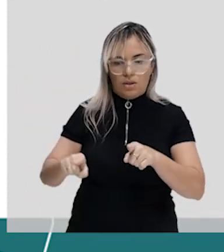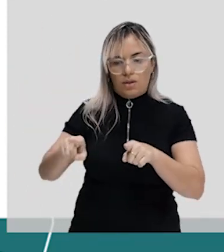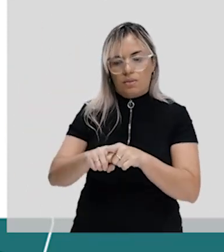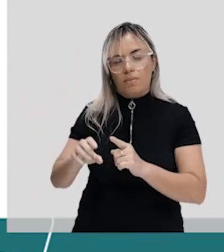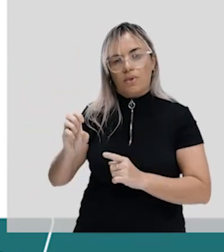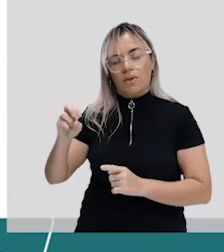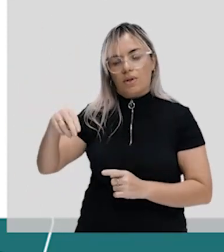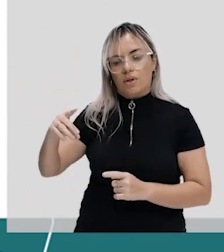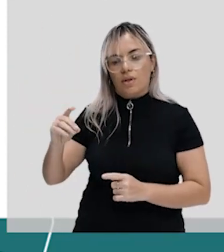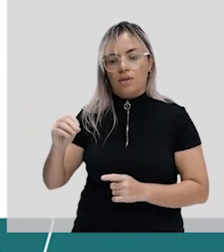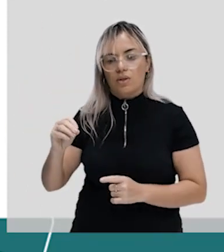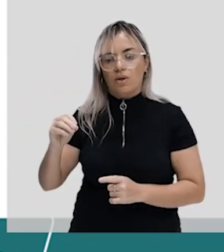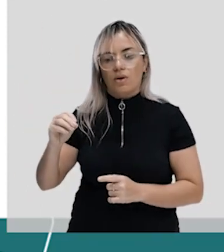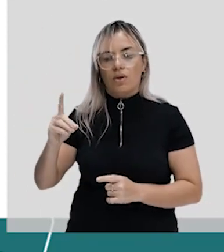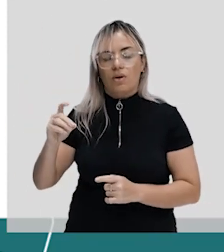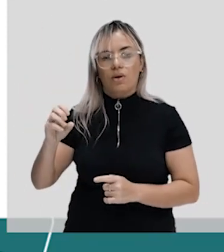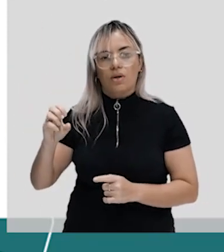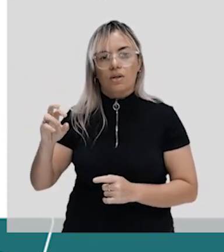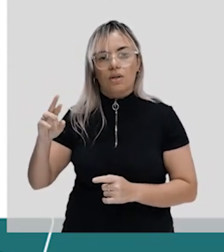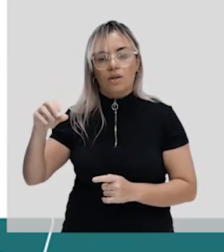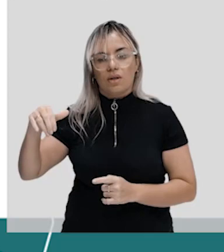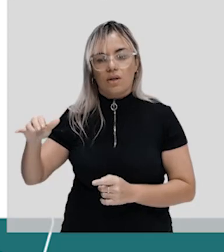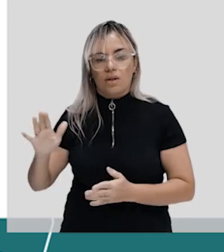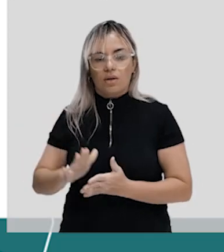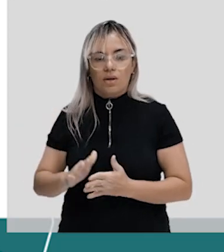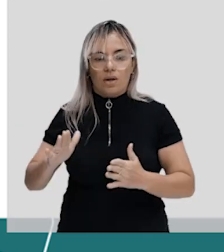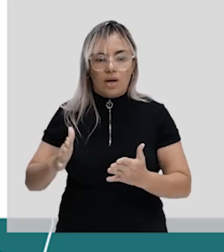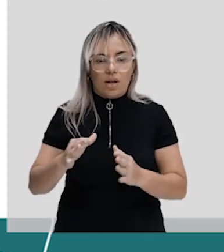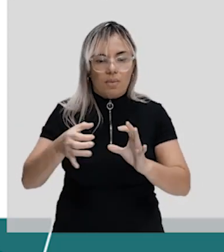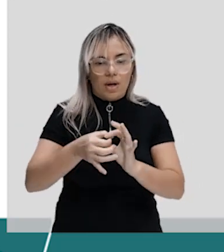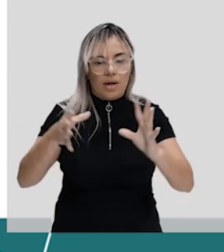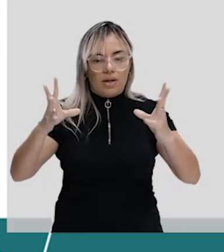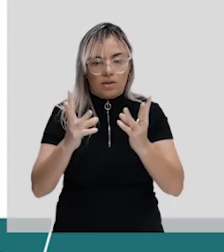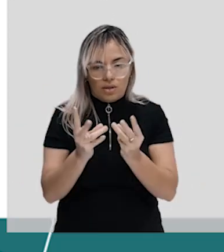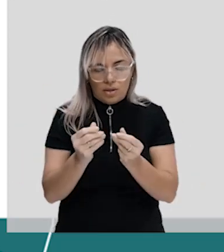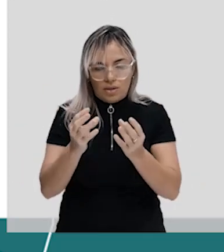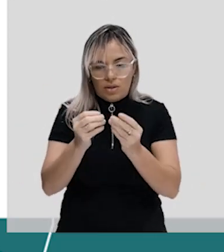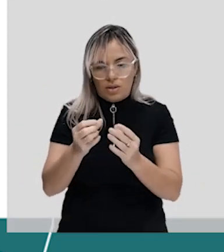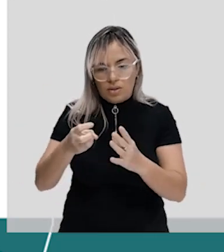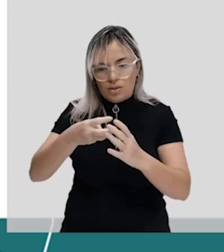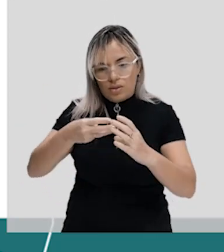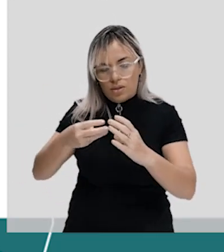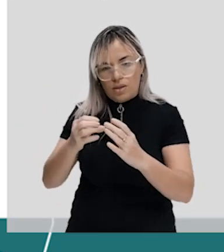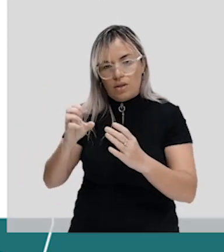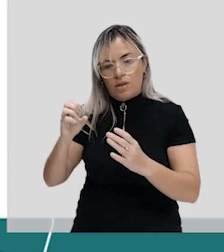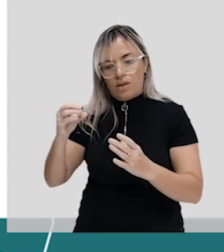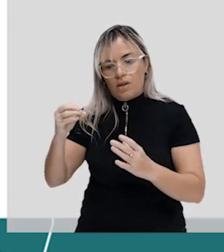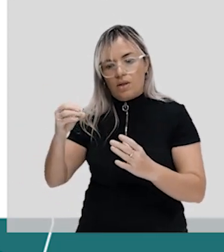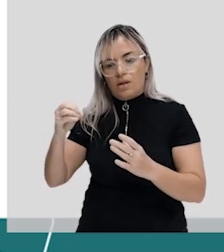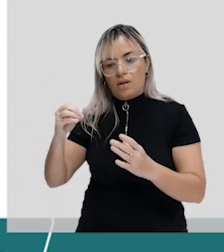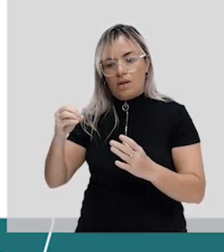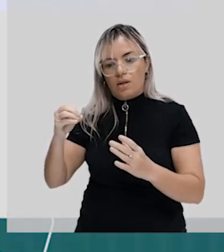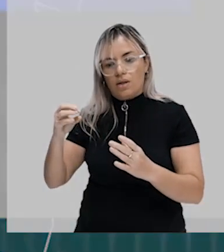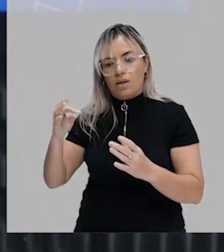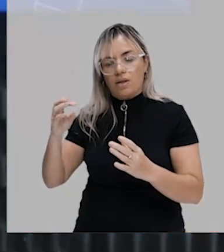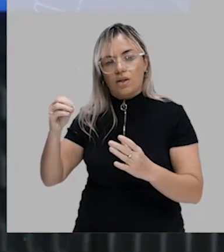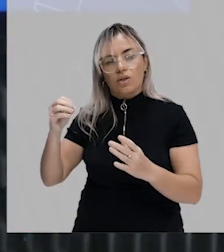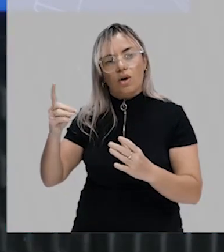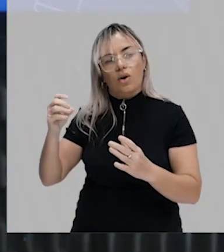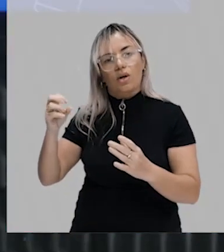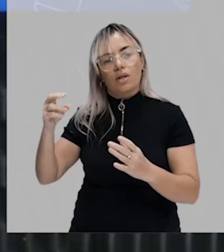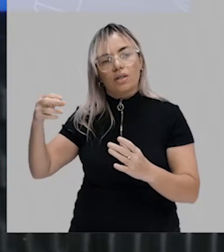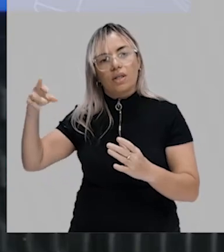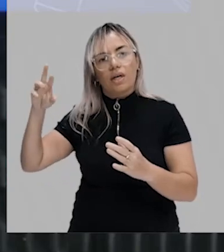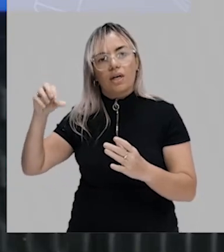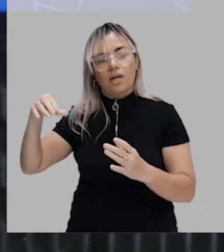que induzem as células ectodérmicas acima, acima delas, a se diferenciarem. Vamos entender